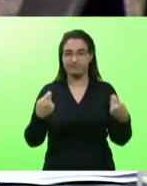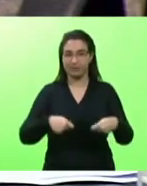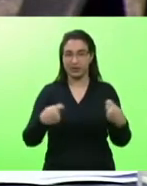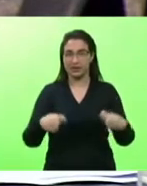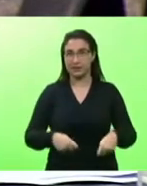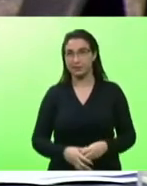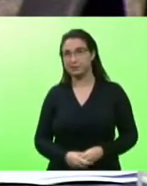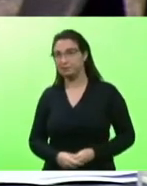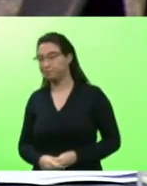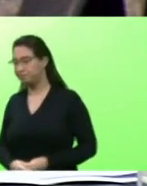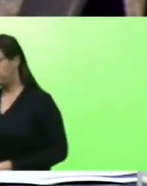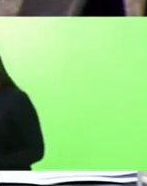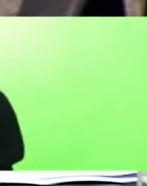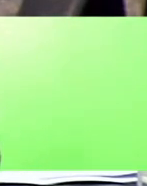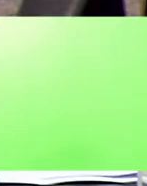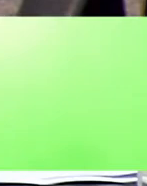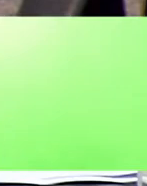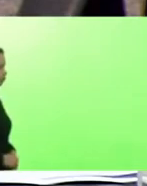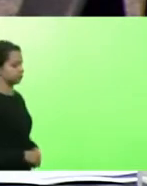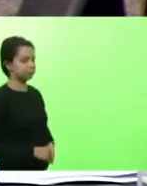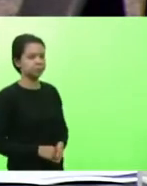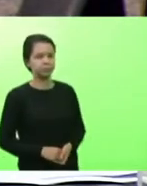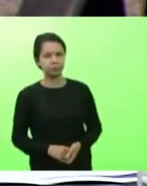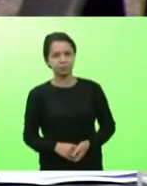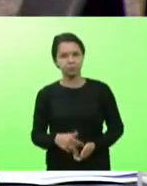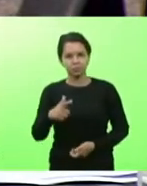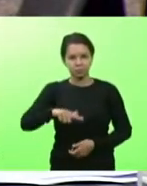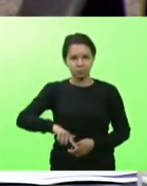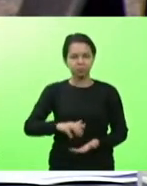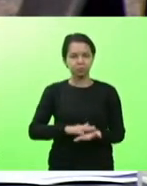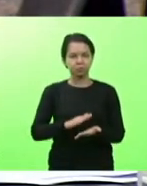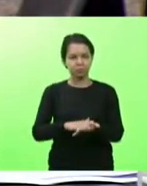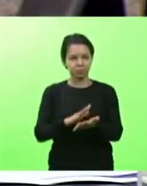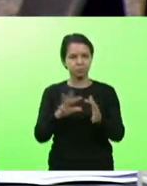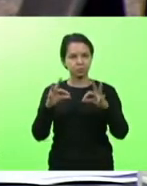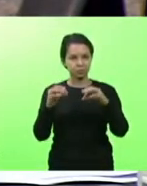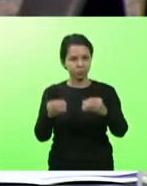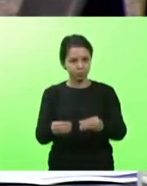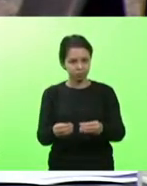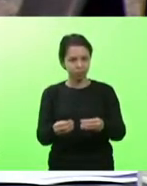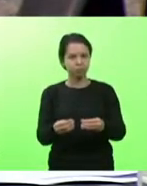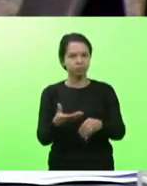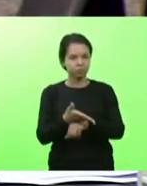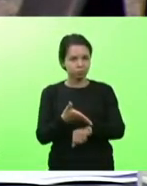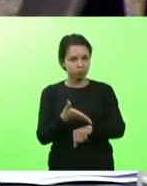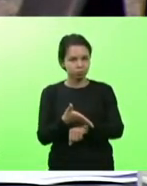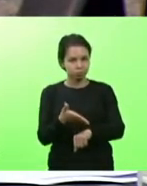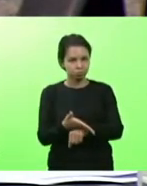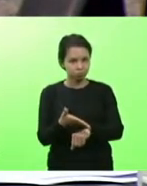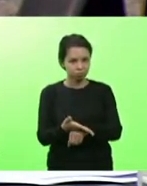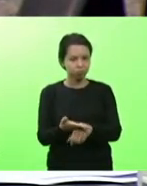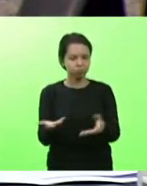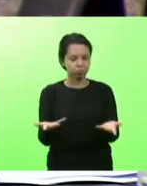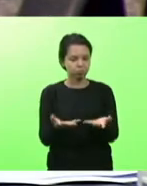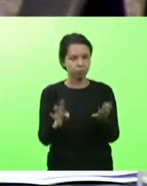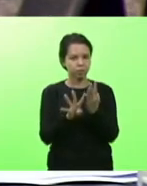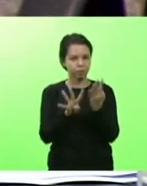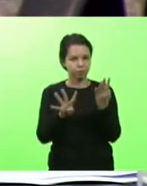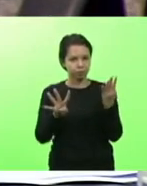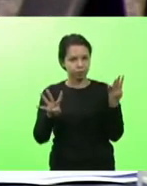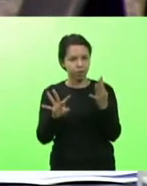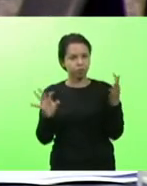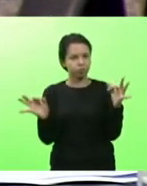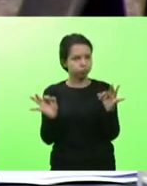uma vez, parabenizar a todos os envolvidos nessa situação que está conseguindo fazer zerar a fila ali. Para quem disse que a